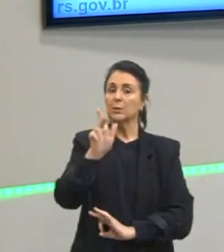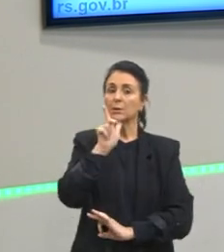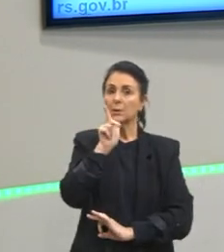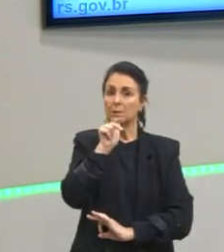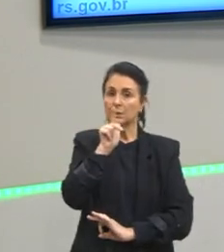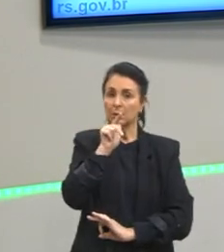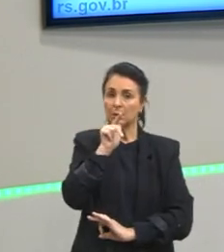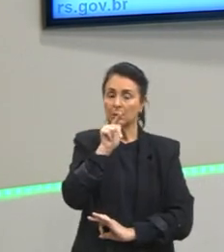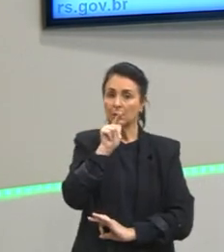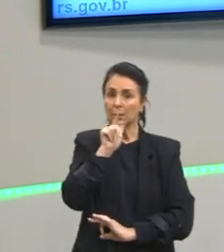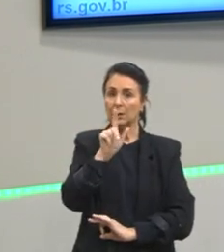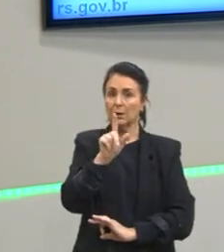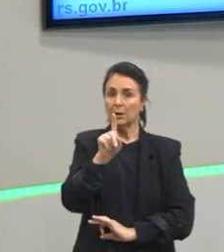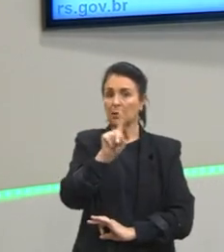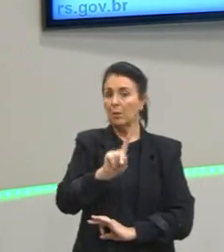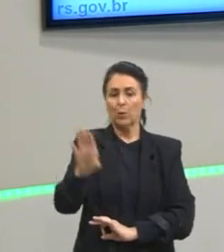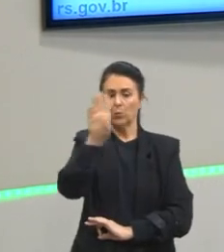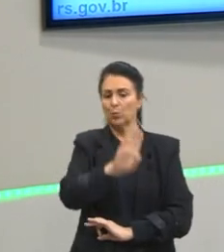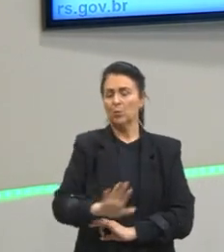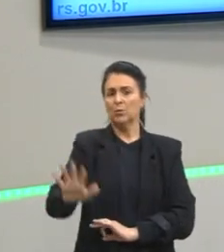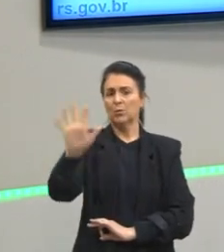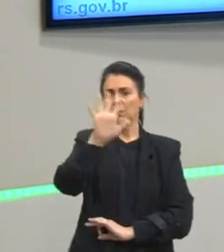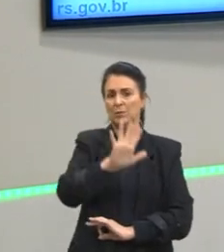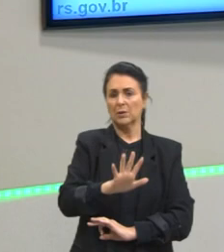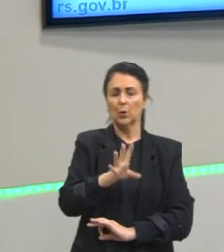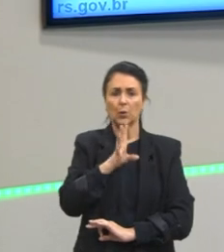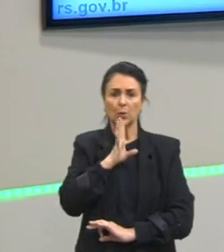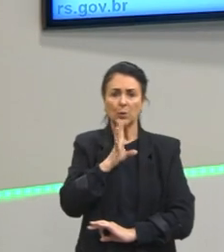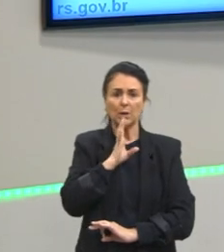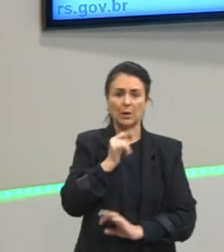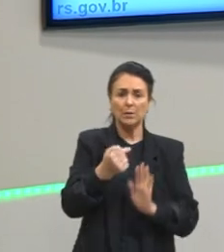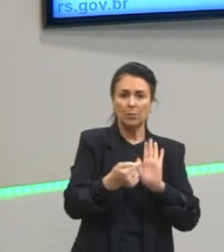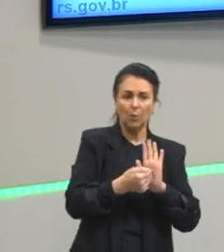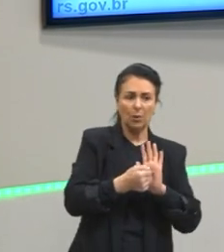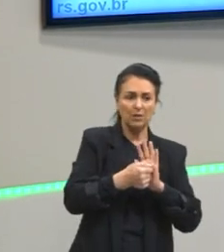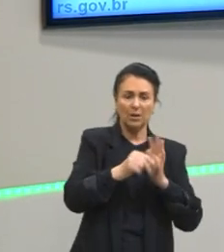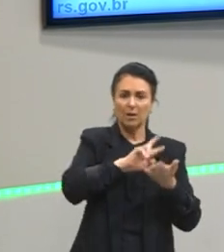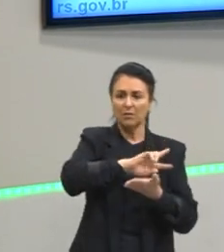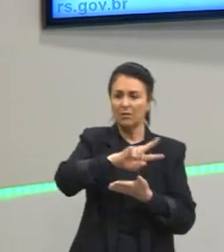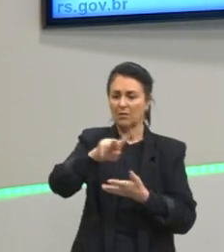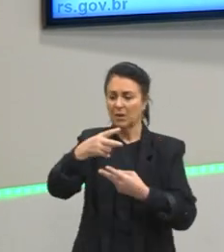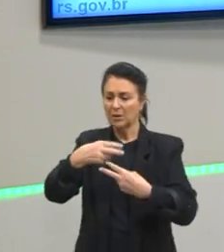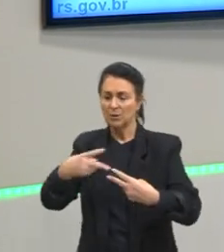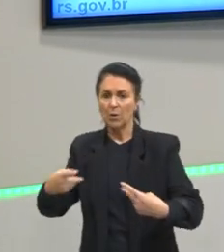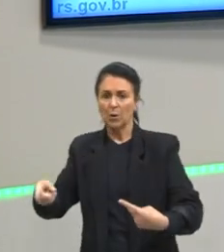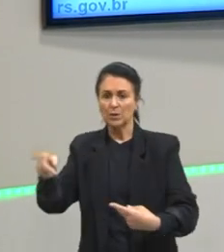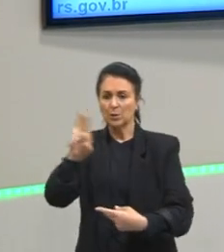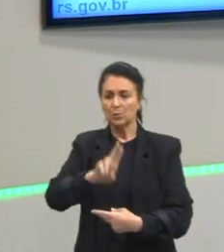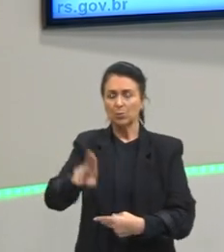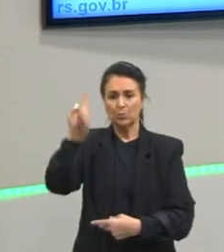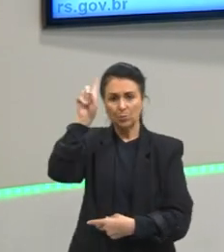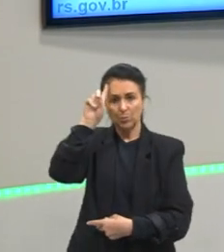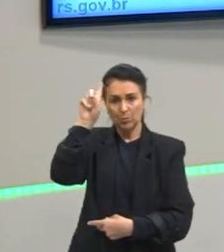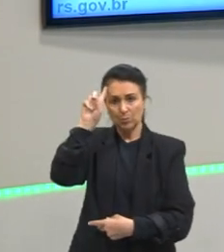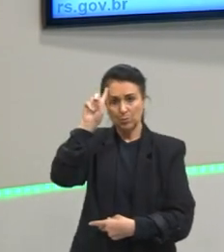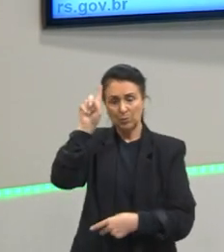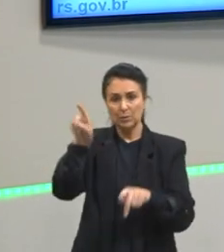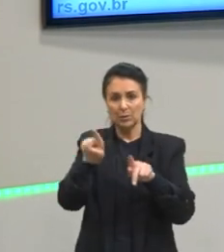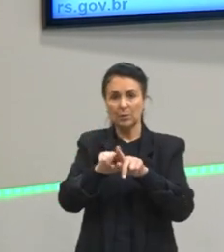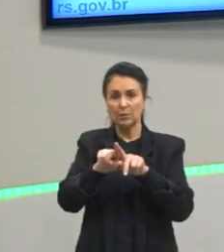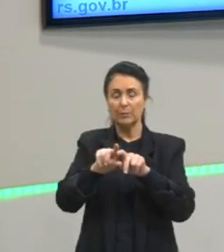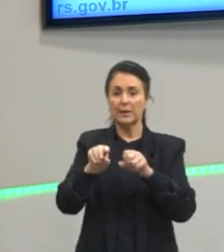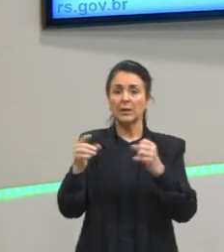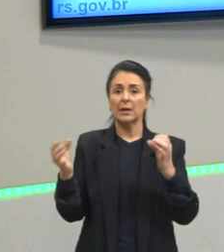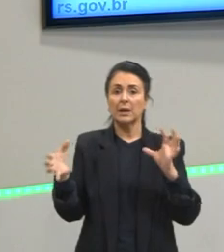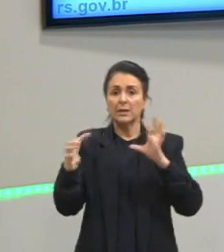solvente universal, ela acaba aparecendo em várias situações do cotidiano e é onde traz as questões de ligações intermoleculares. essas